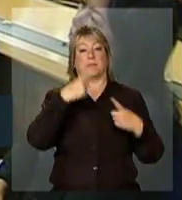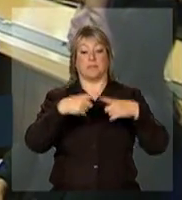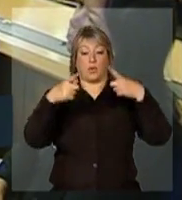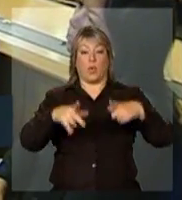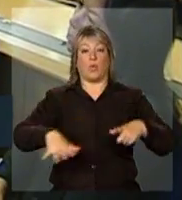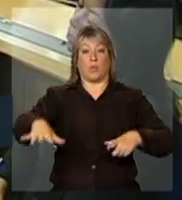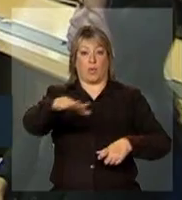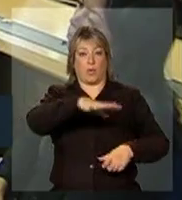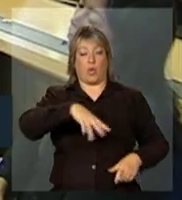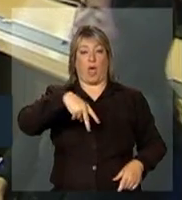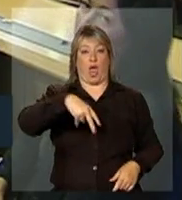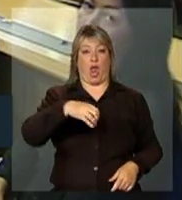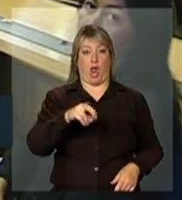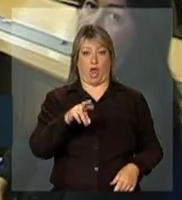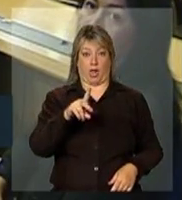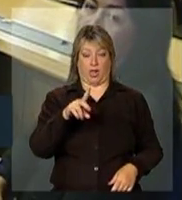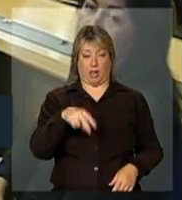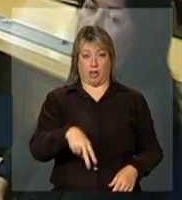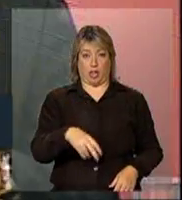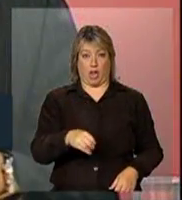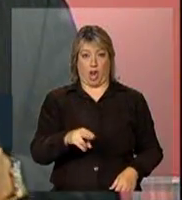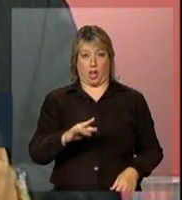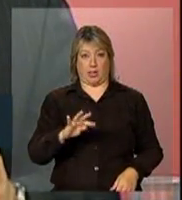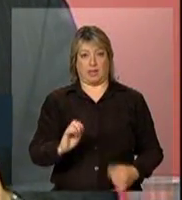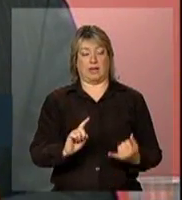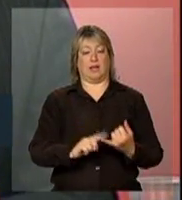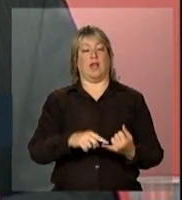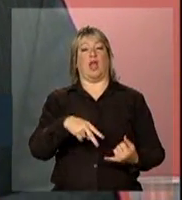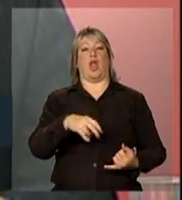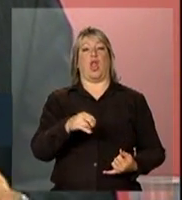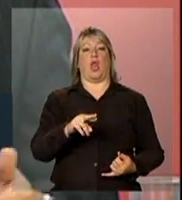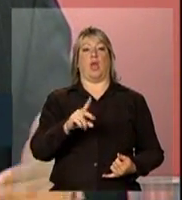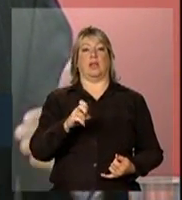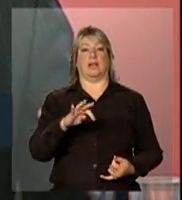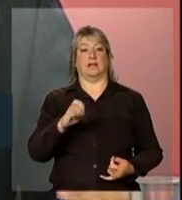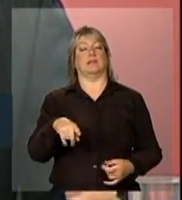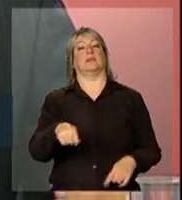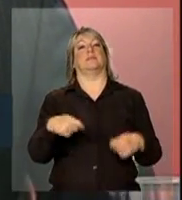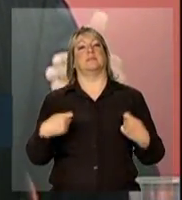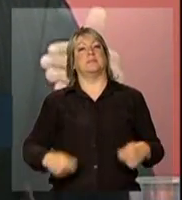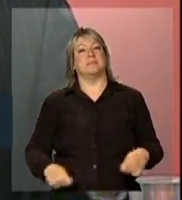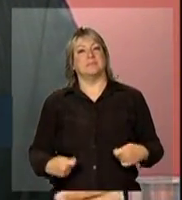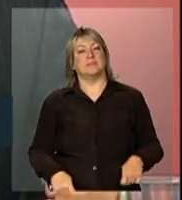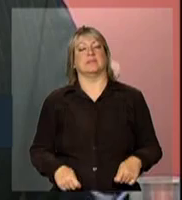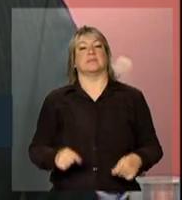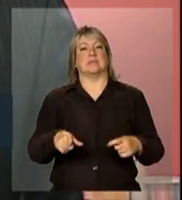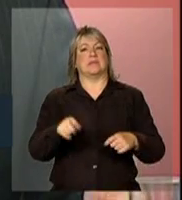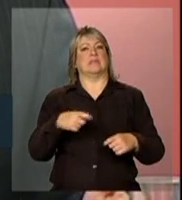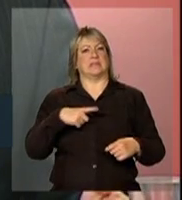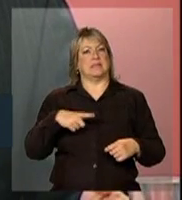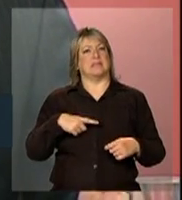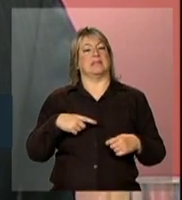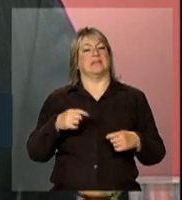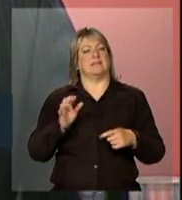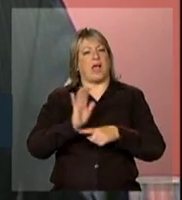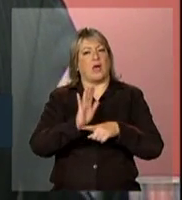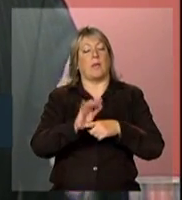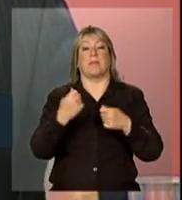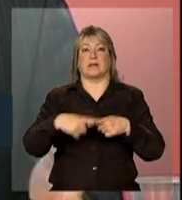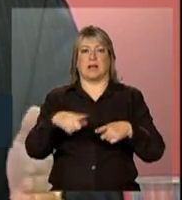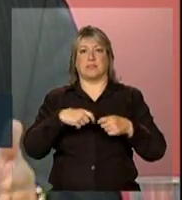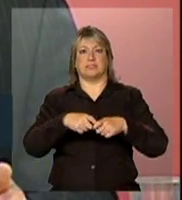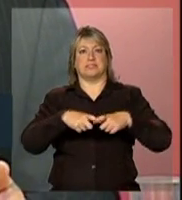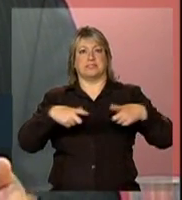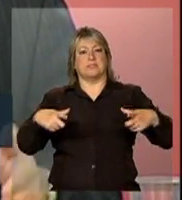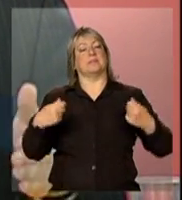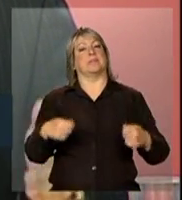que mostra um esforço que nós precisamos fazer ainda na região norte e nordeste para ampliar o acesso à testagem, mas